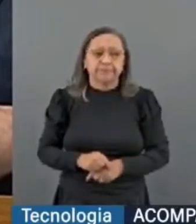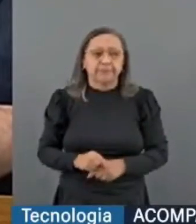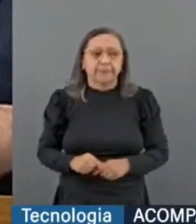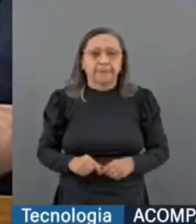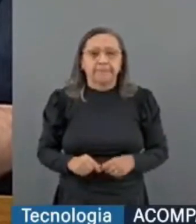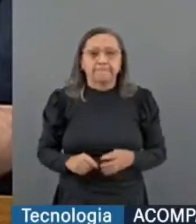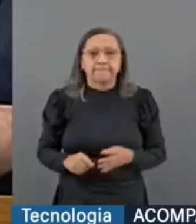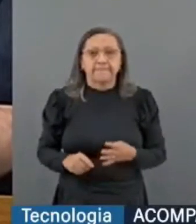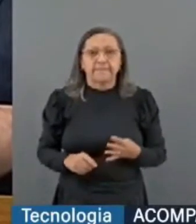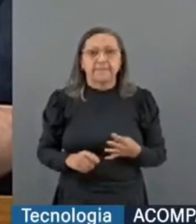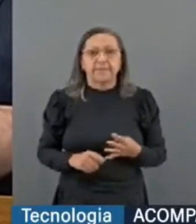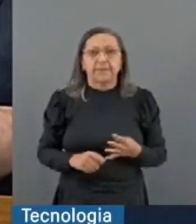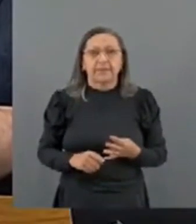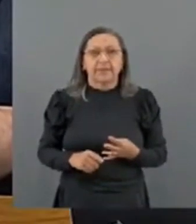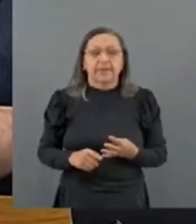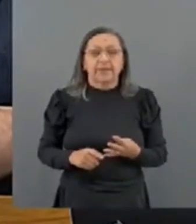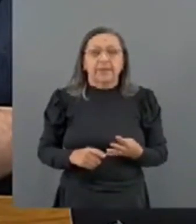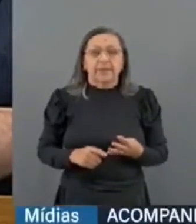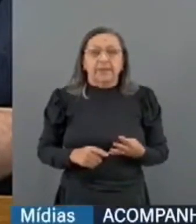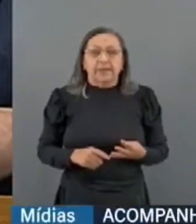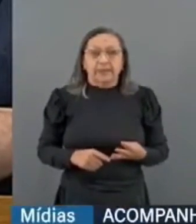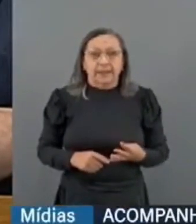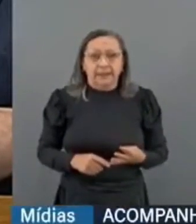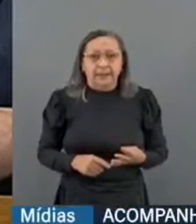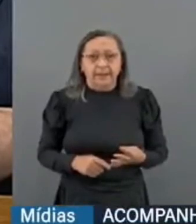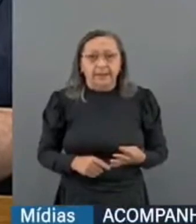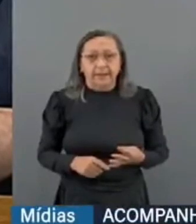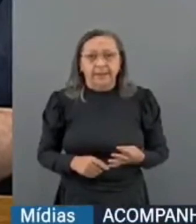tolerância e paciência, senhor presidente Davi Alcolumbre.